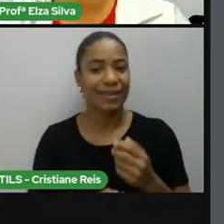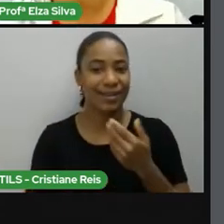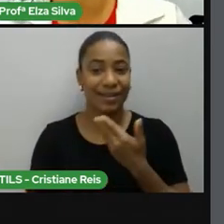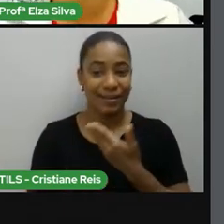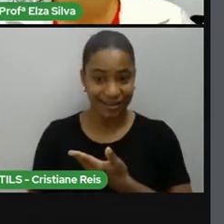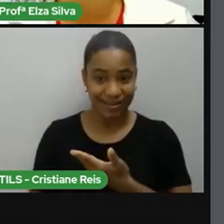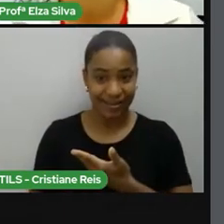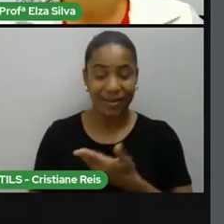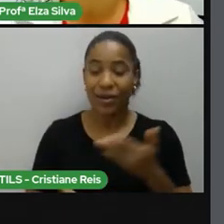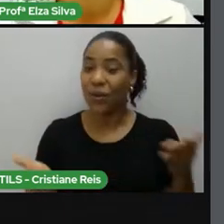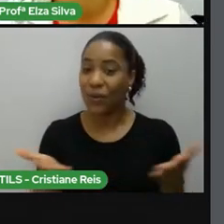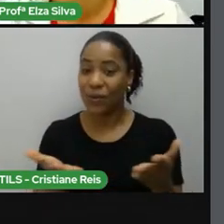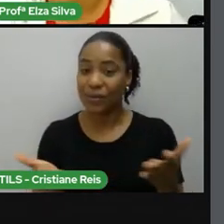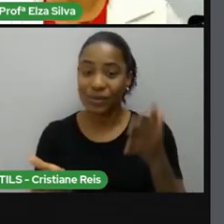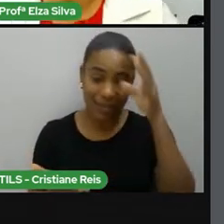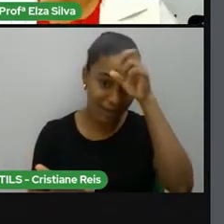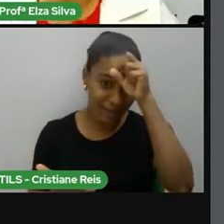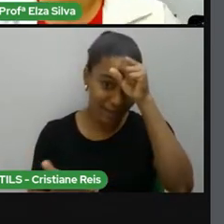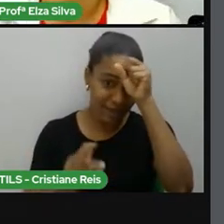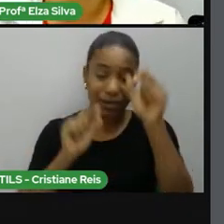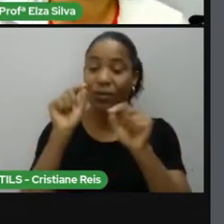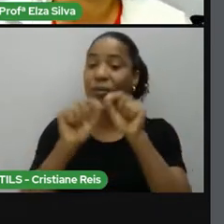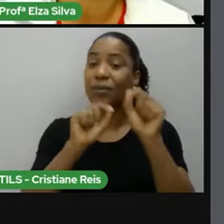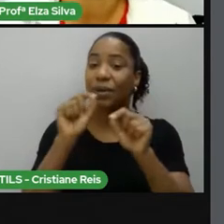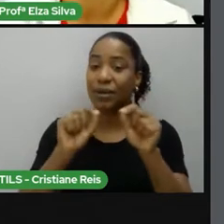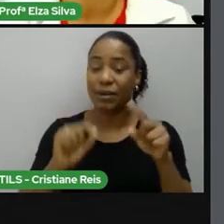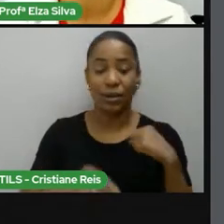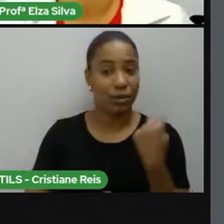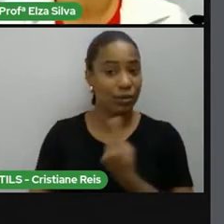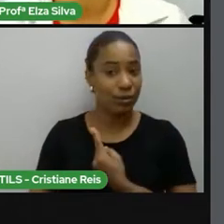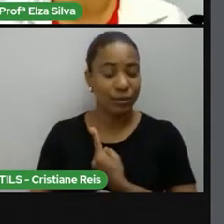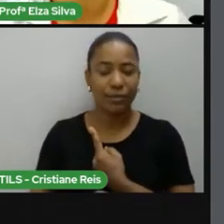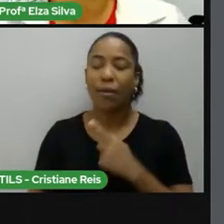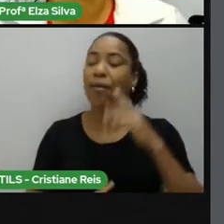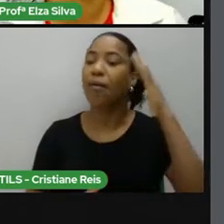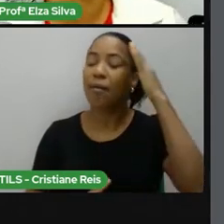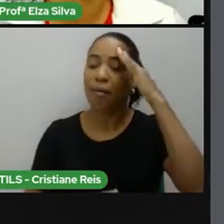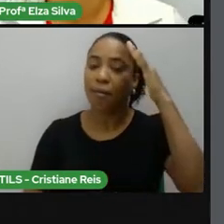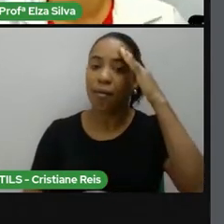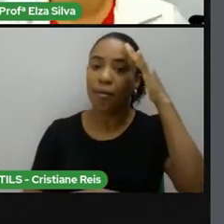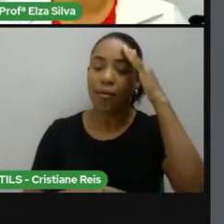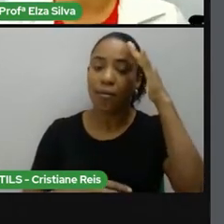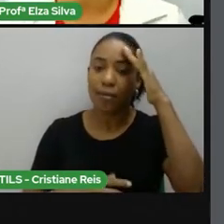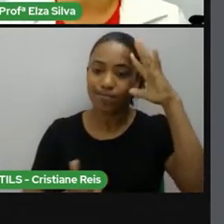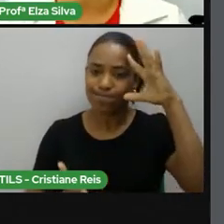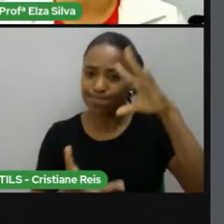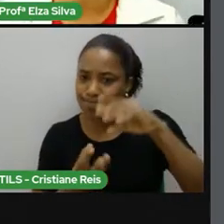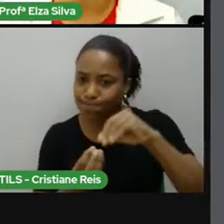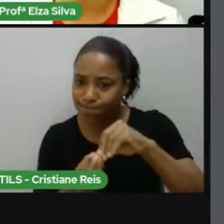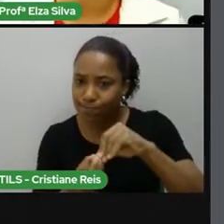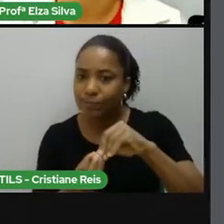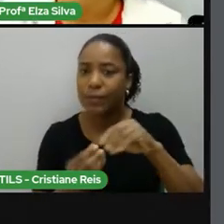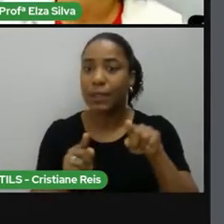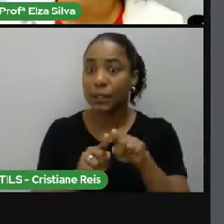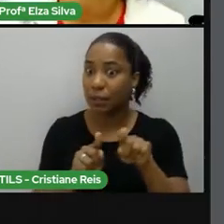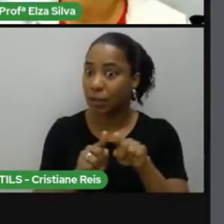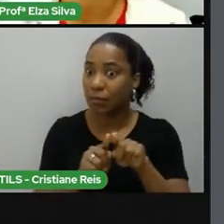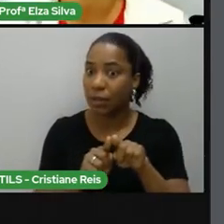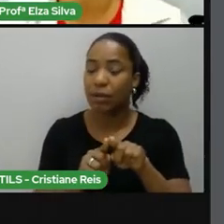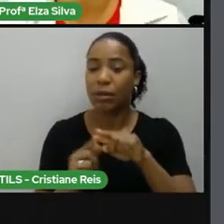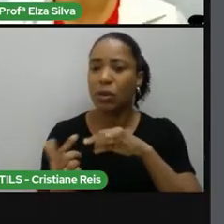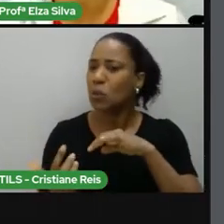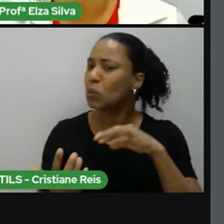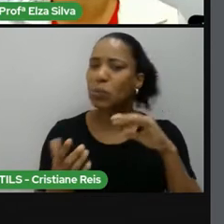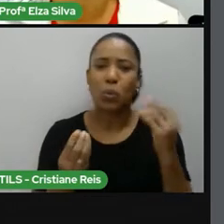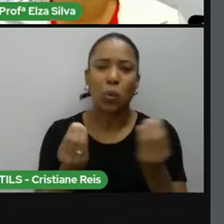aprender hoje? Vamos compreender, de forma global e específica, o texto multimodal e o